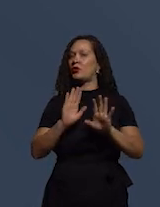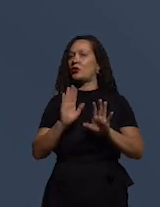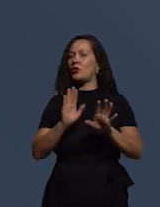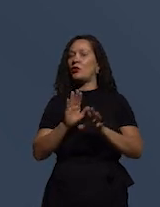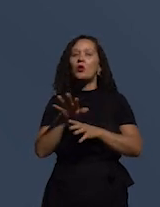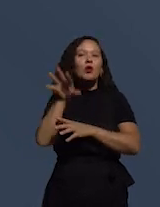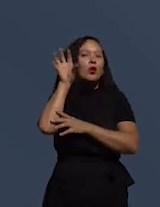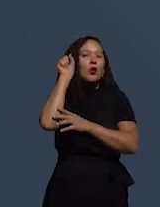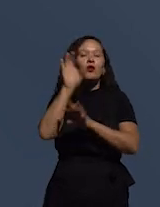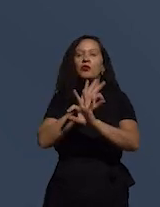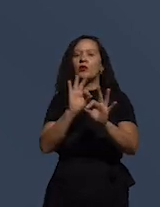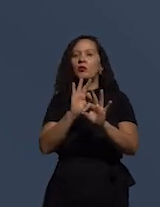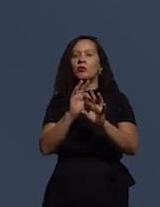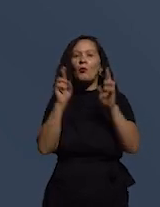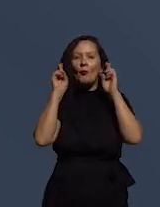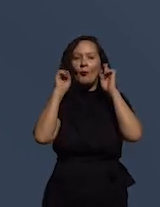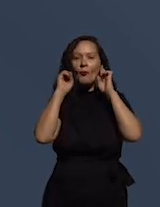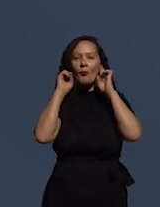É...